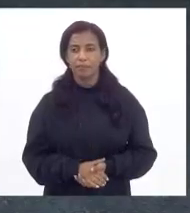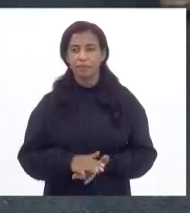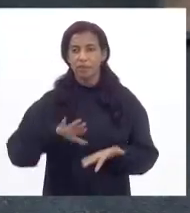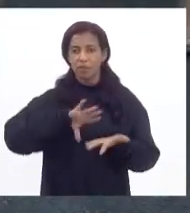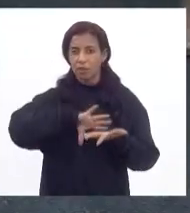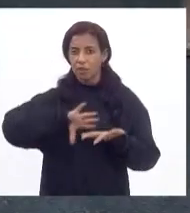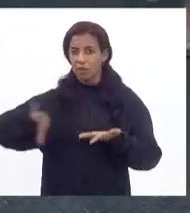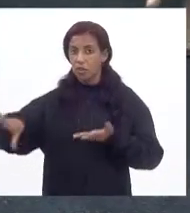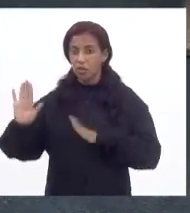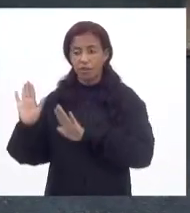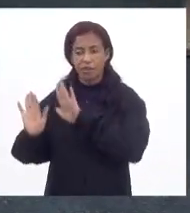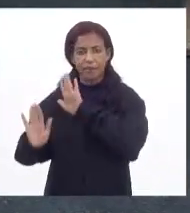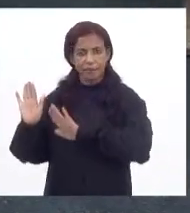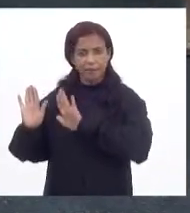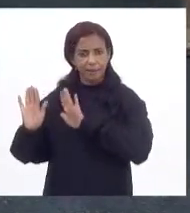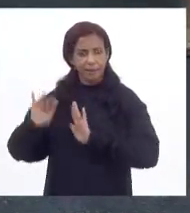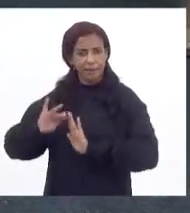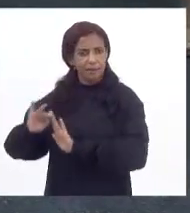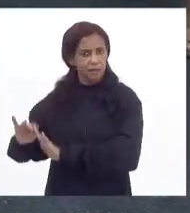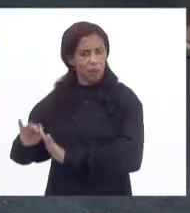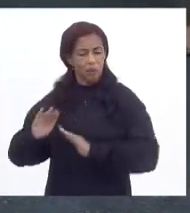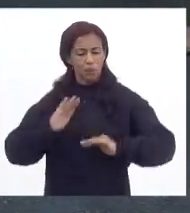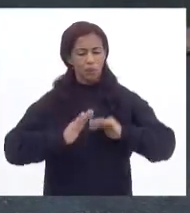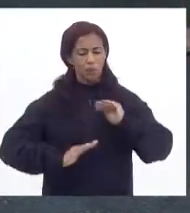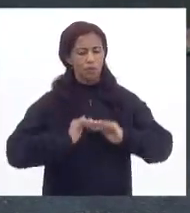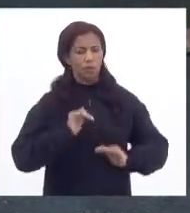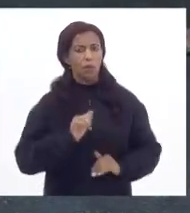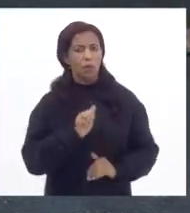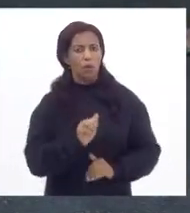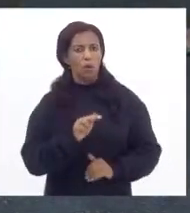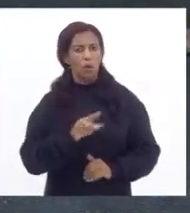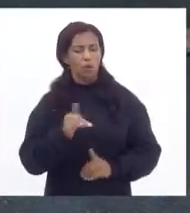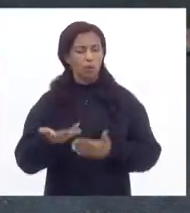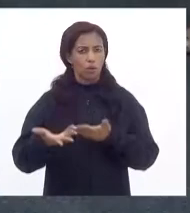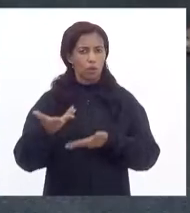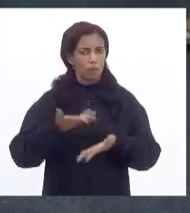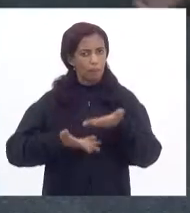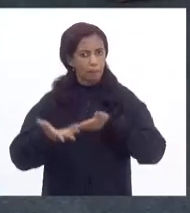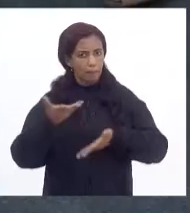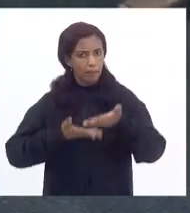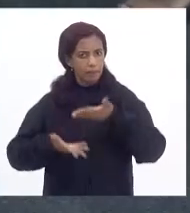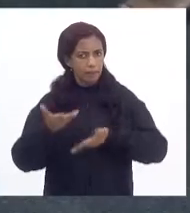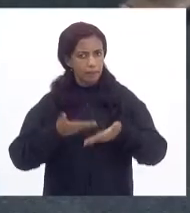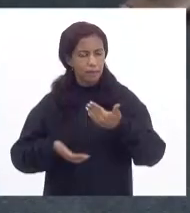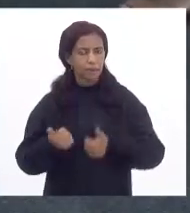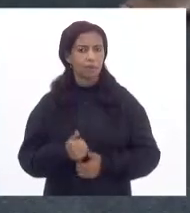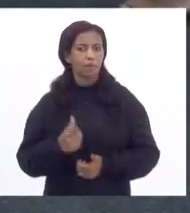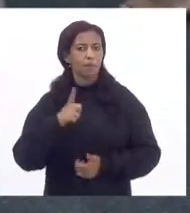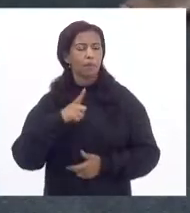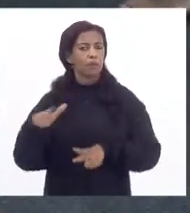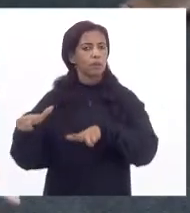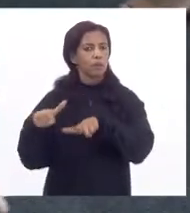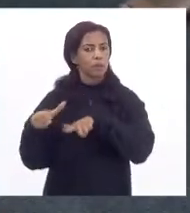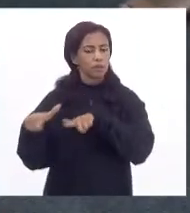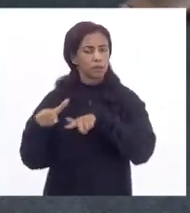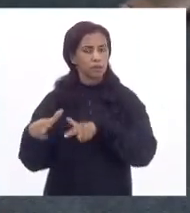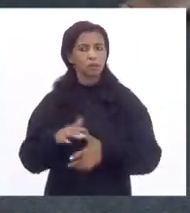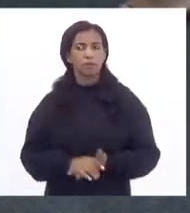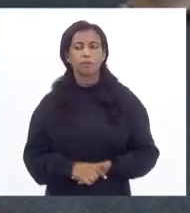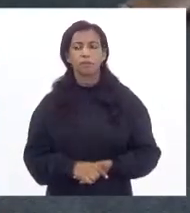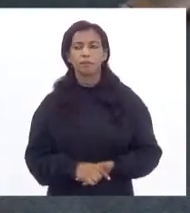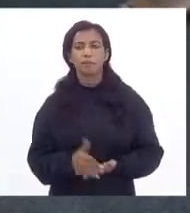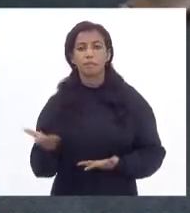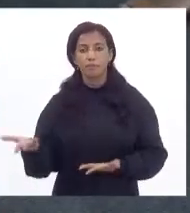Tira, falei, tira a cooperativa, bota o profissional autônomo para poder participar da licitação, para poder trabalhar no transporte alternativo.